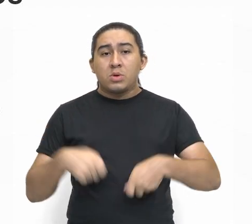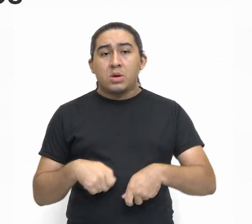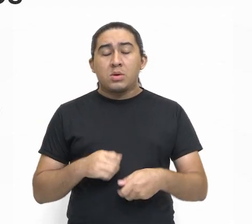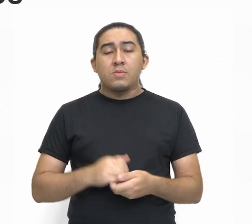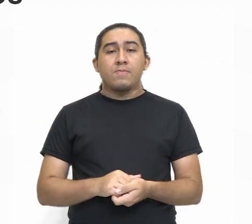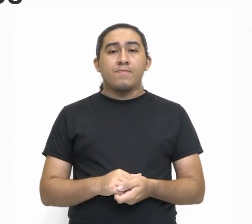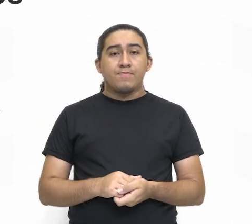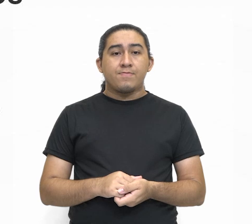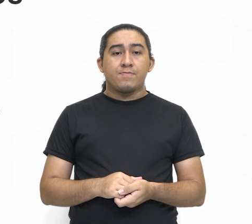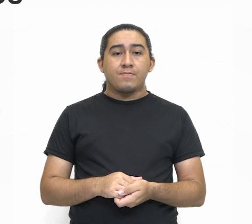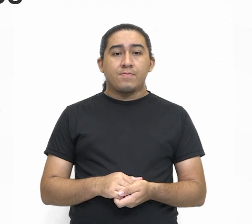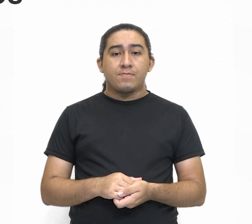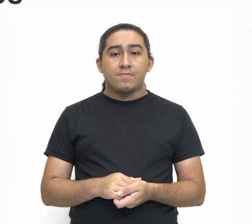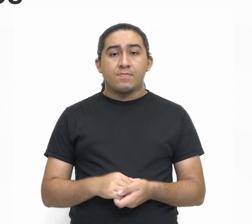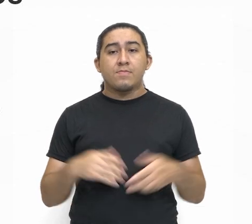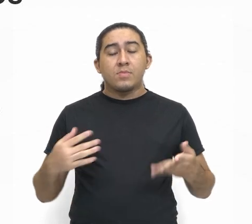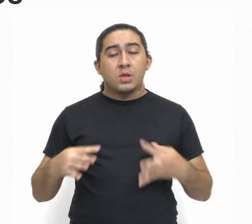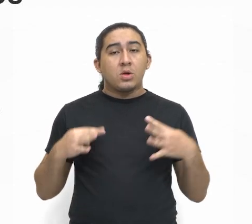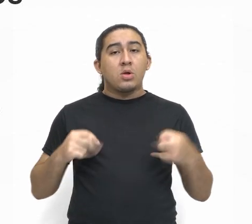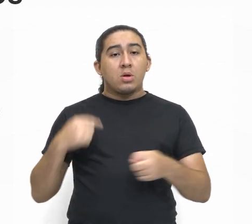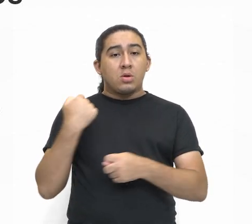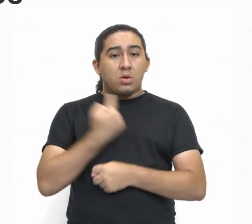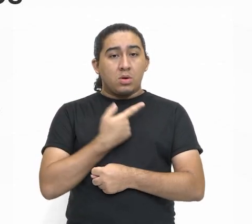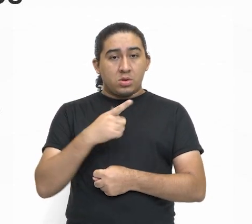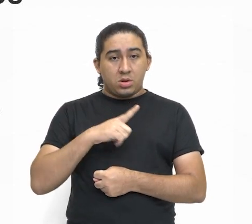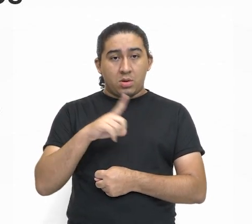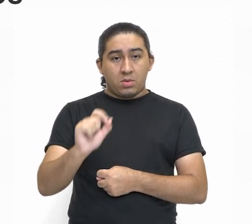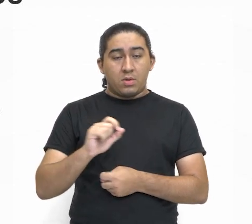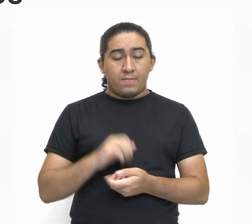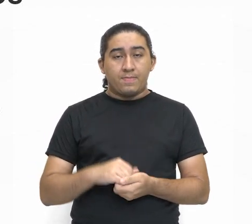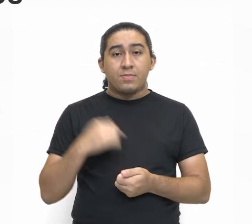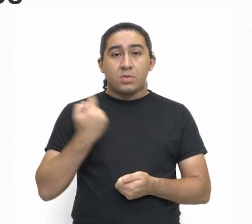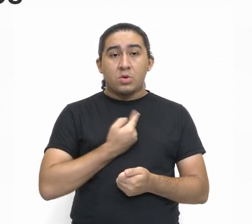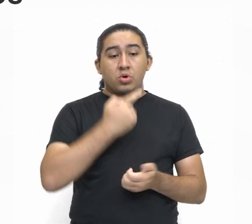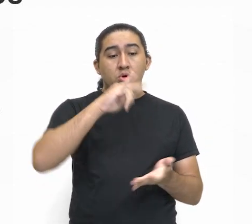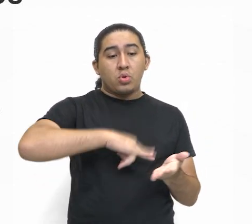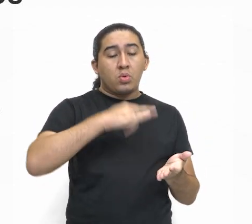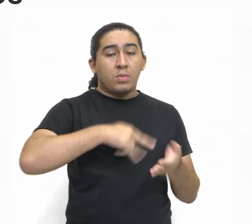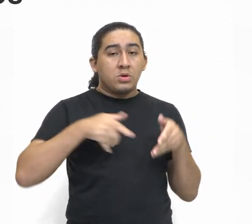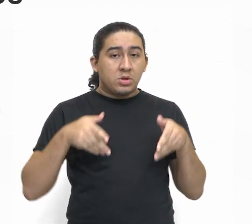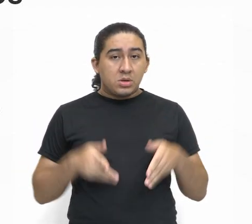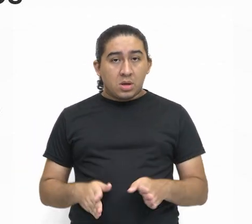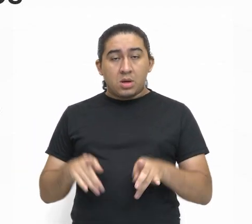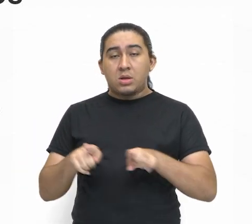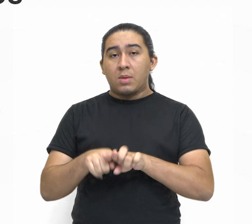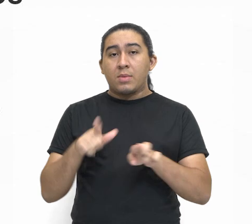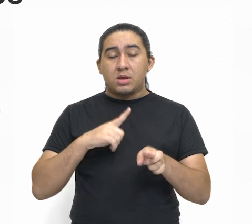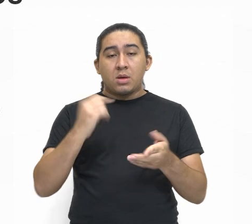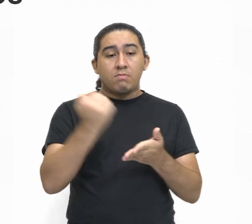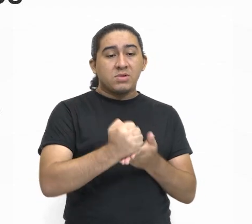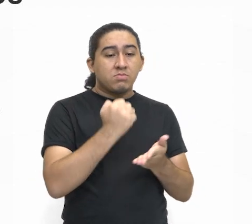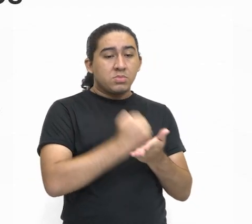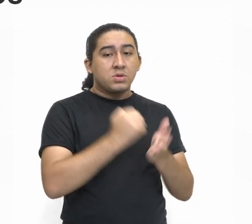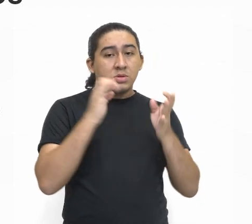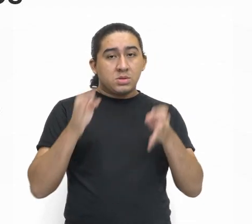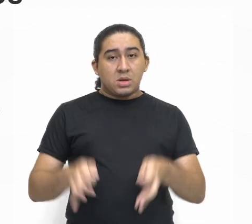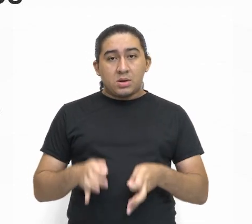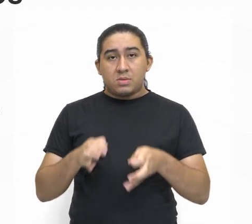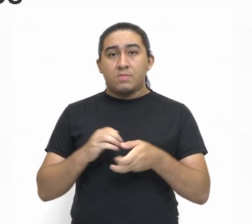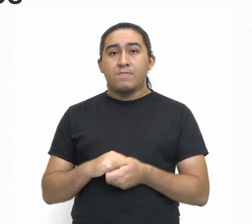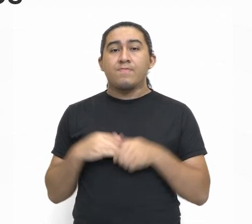primeiro lugar? Todos nós temos a nossa certidão de nascimento, nós somos registrados. Então,